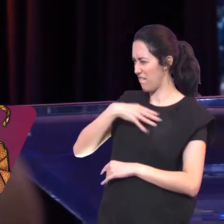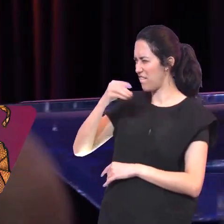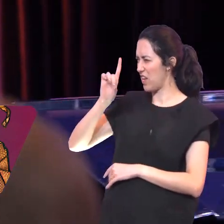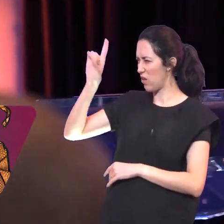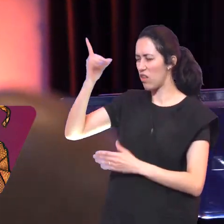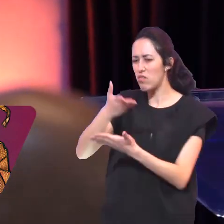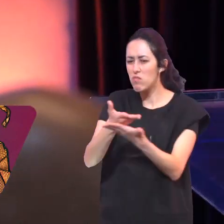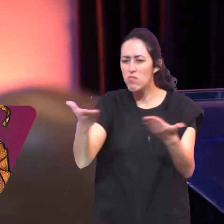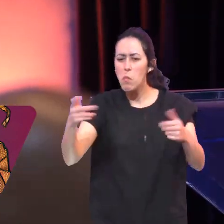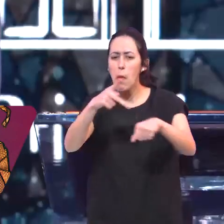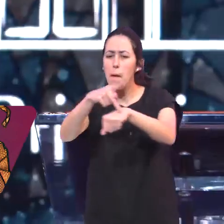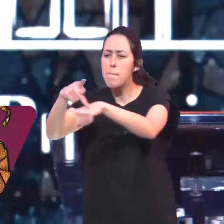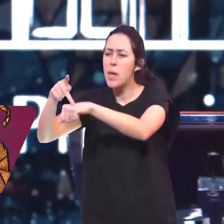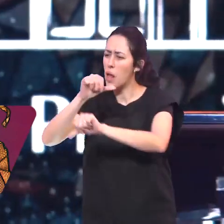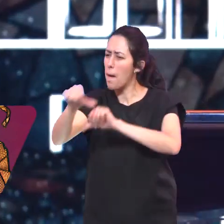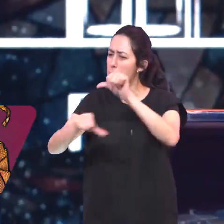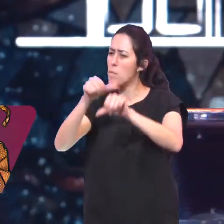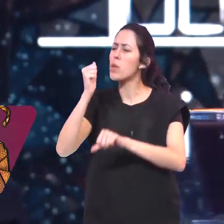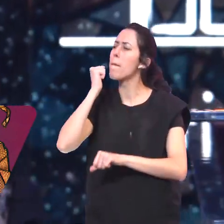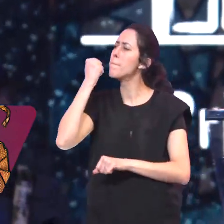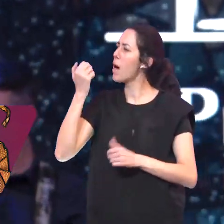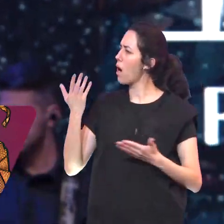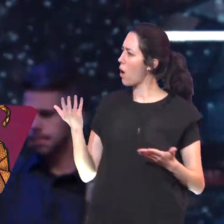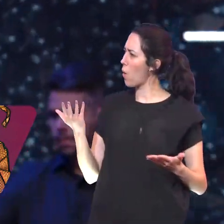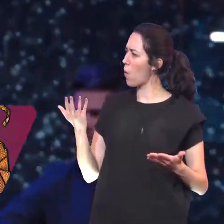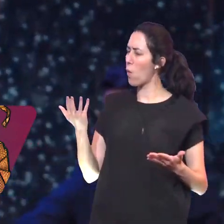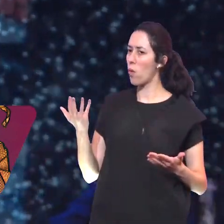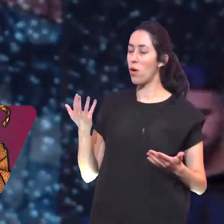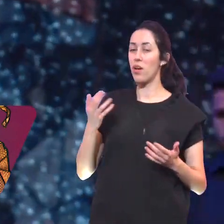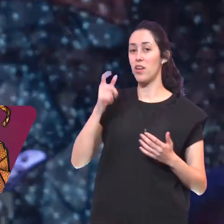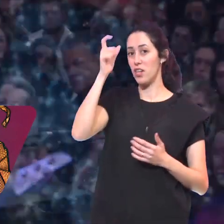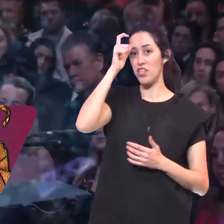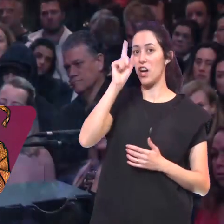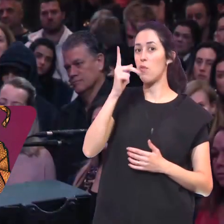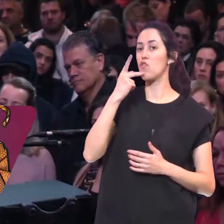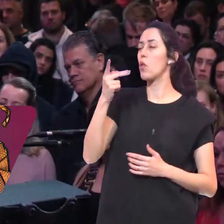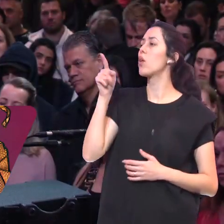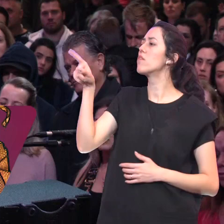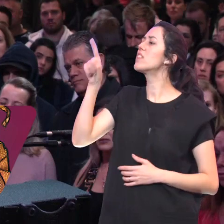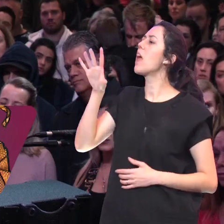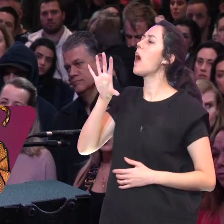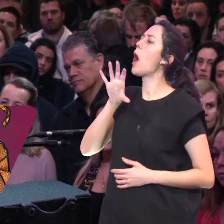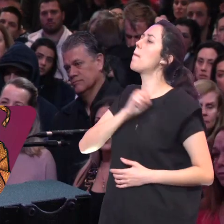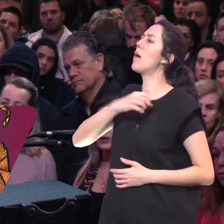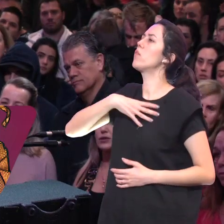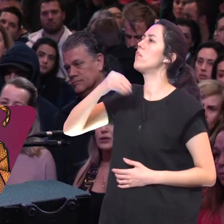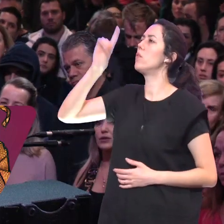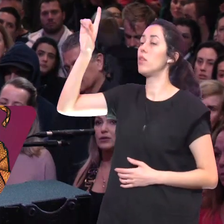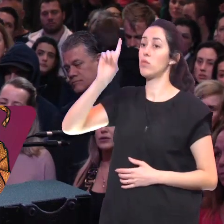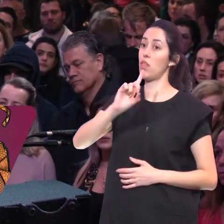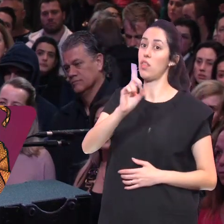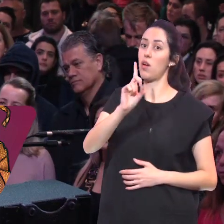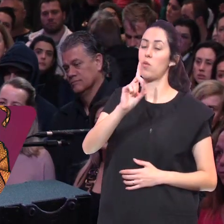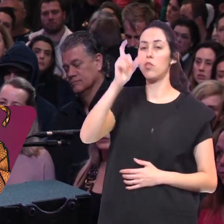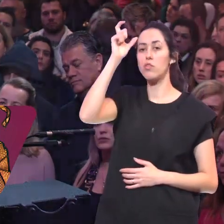Transforma as pedras em pães Ele não disse Se tu és o filho amado Ele disse Se tu és o filho